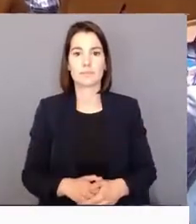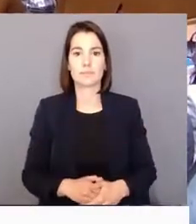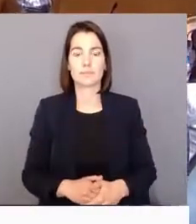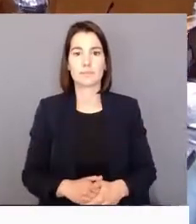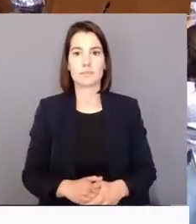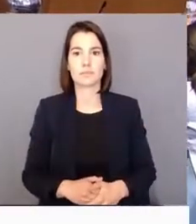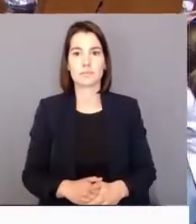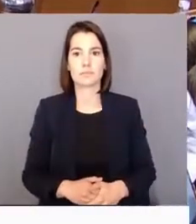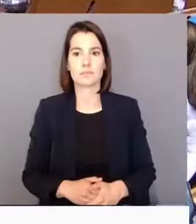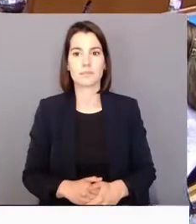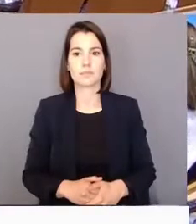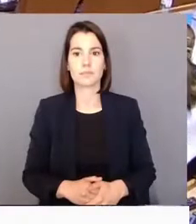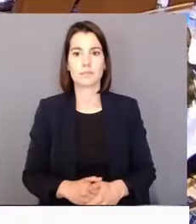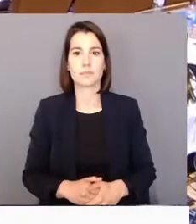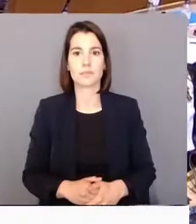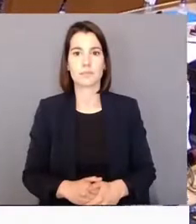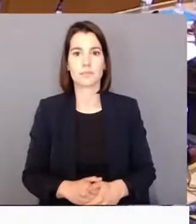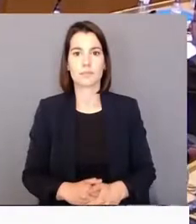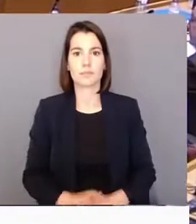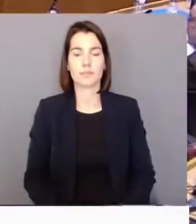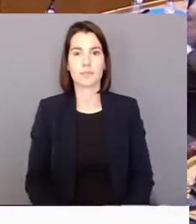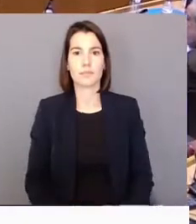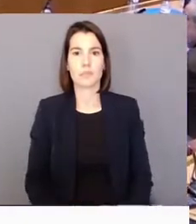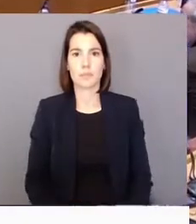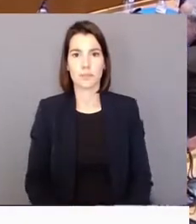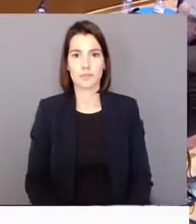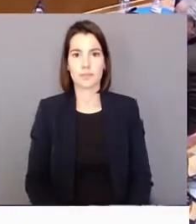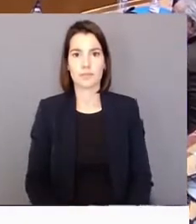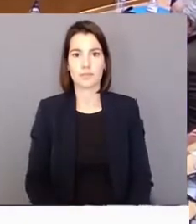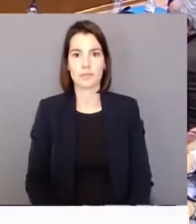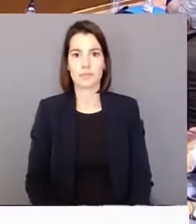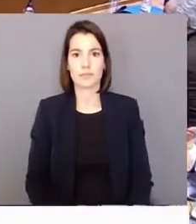O PSD, o Chega e o Iniciativo Liberão.